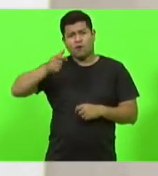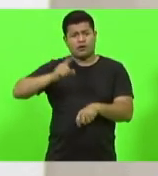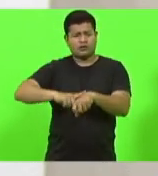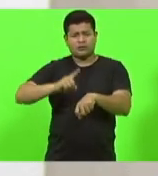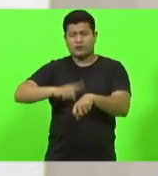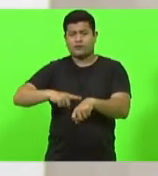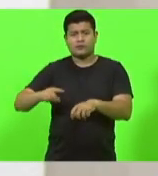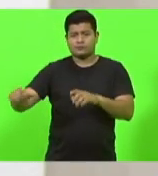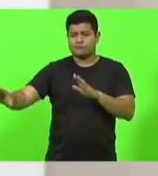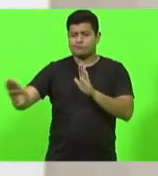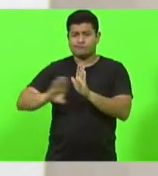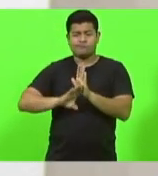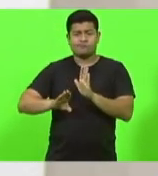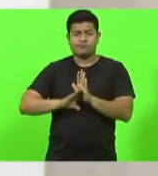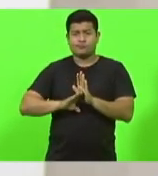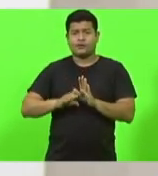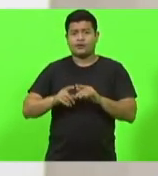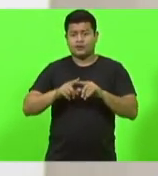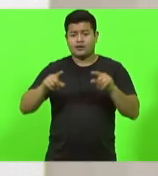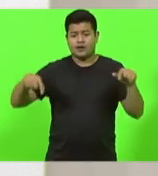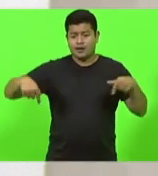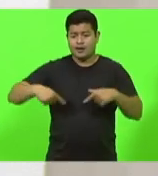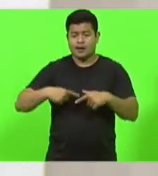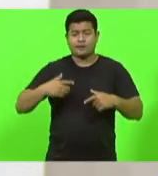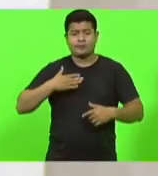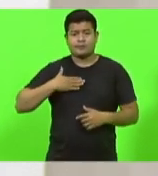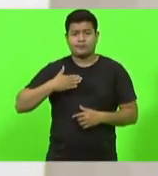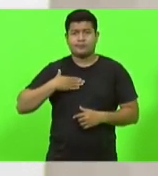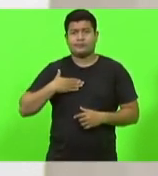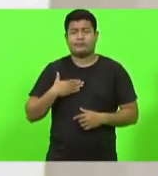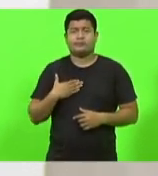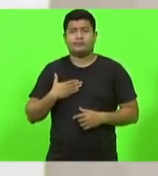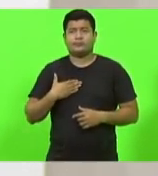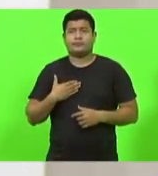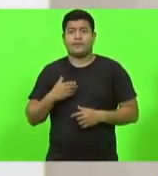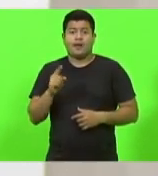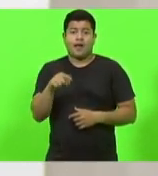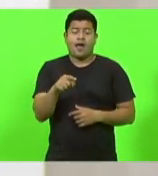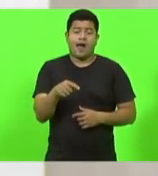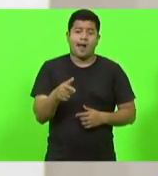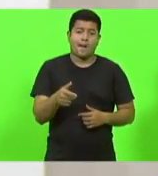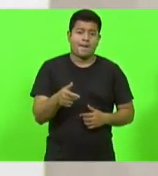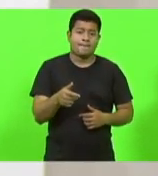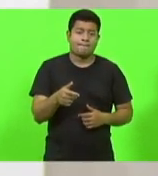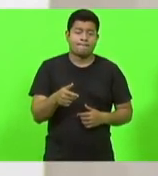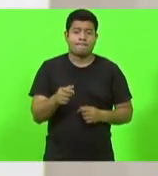no gabinete e que são manifestações